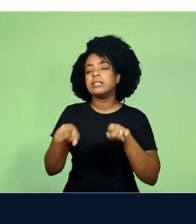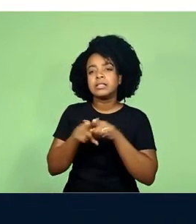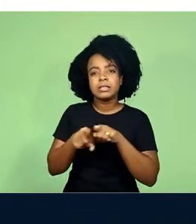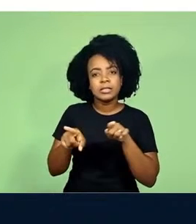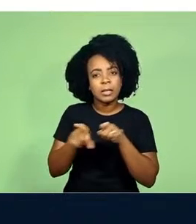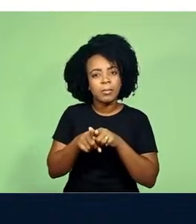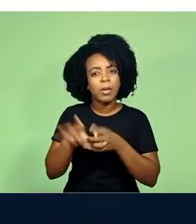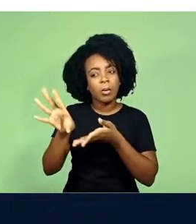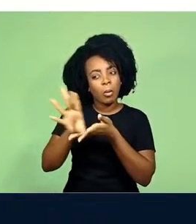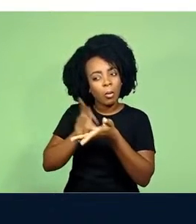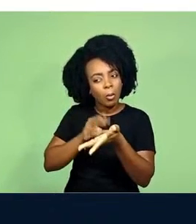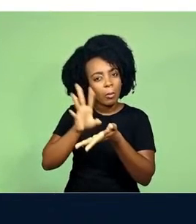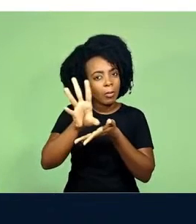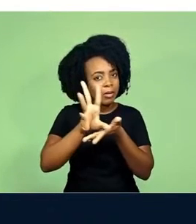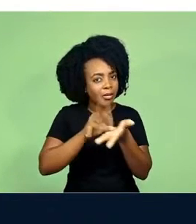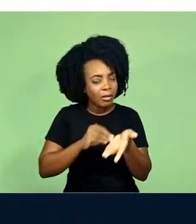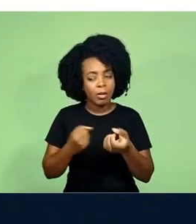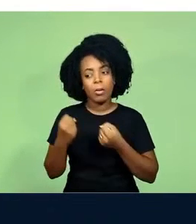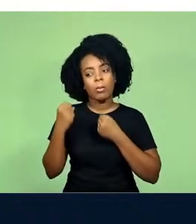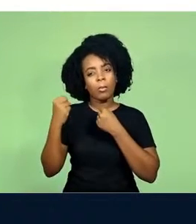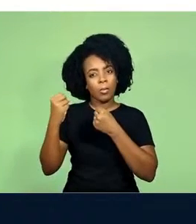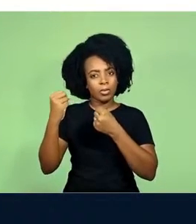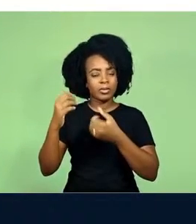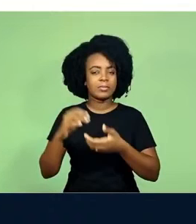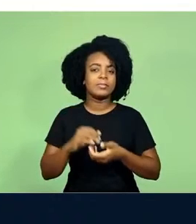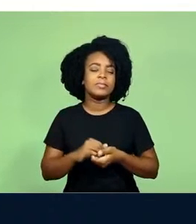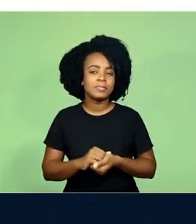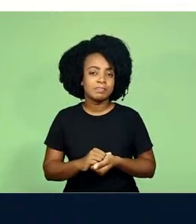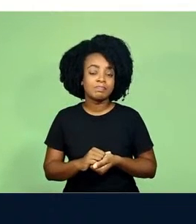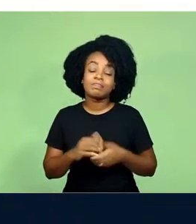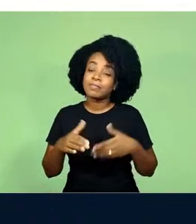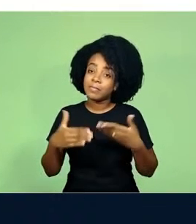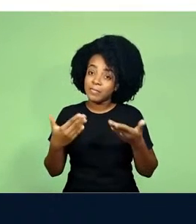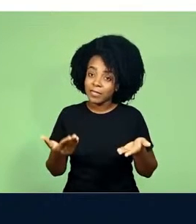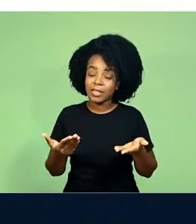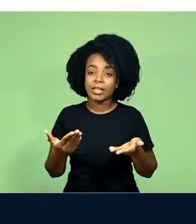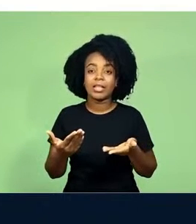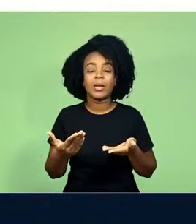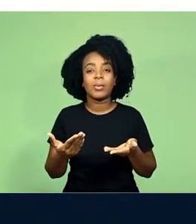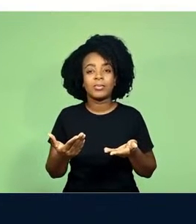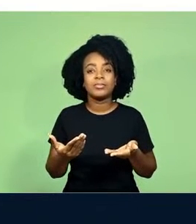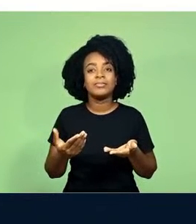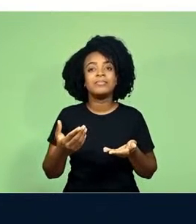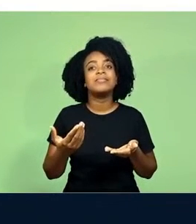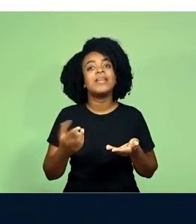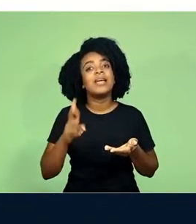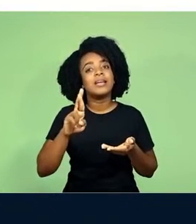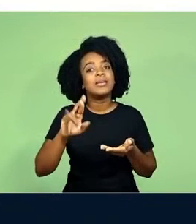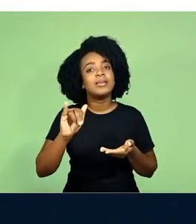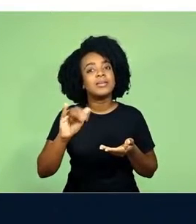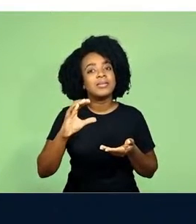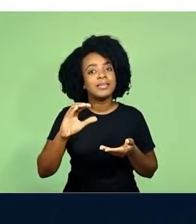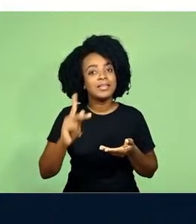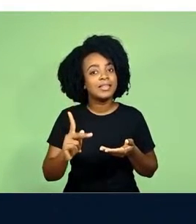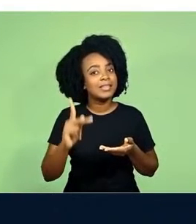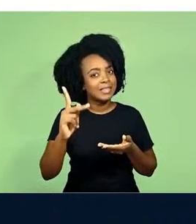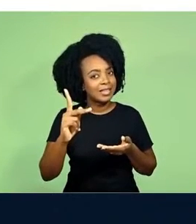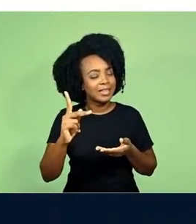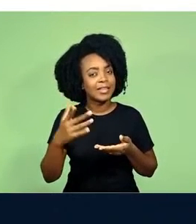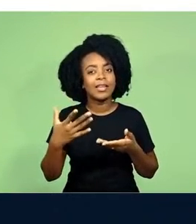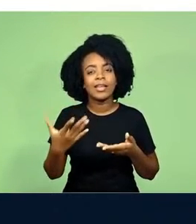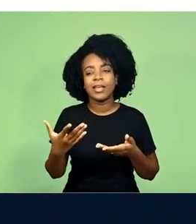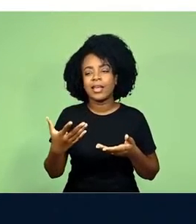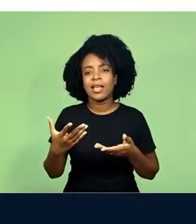exercer e reproduzir o poder. Então, Rick, como um caçador de androide,